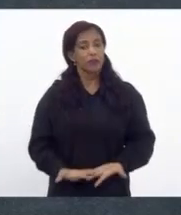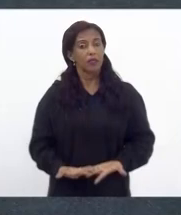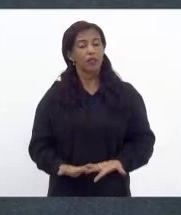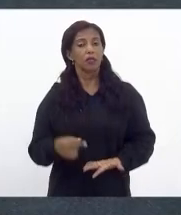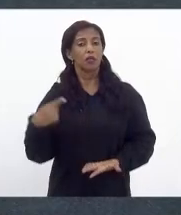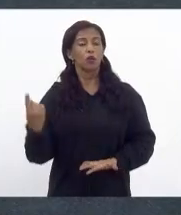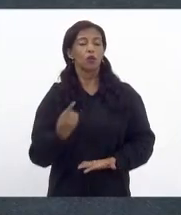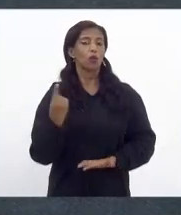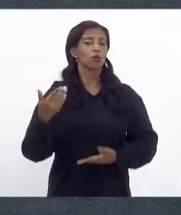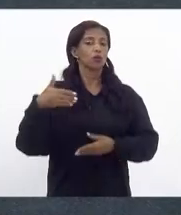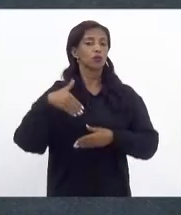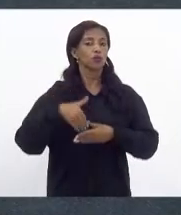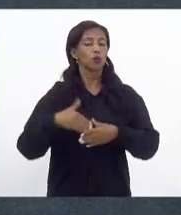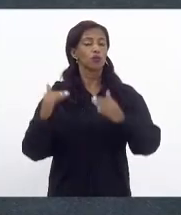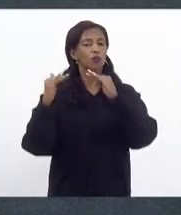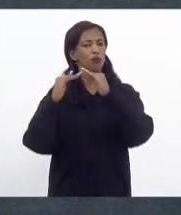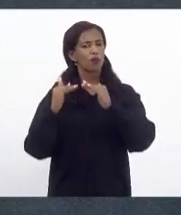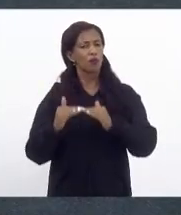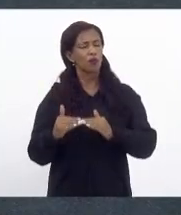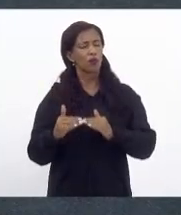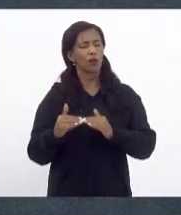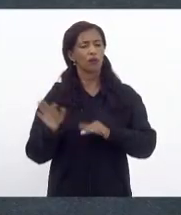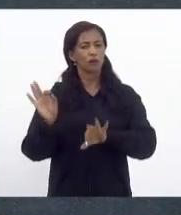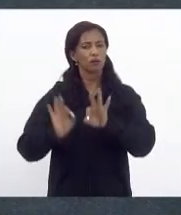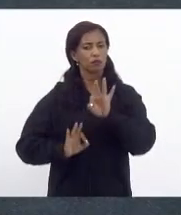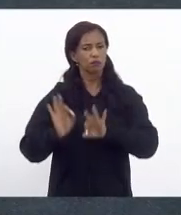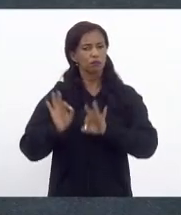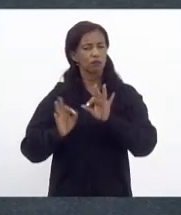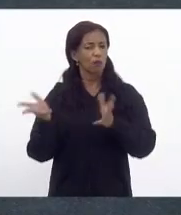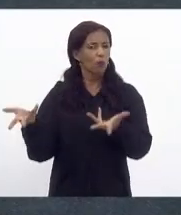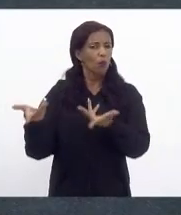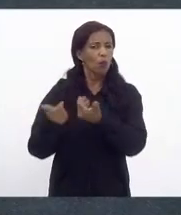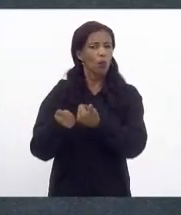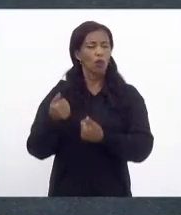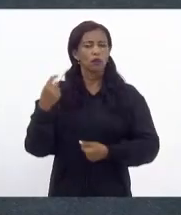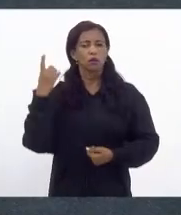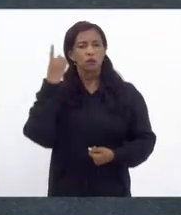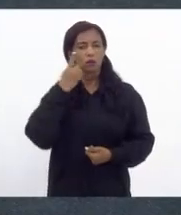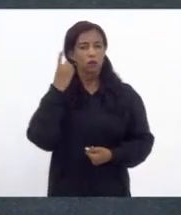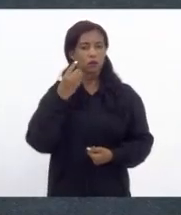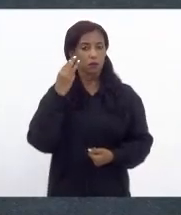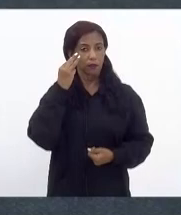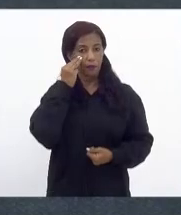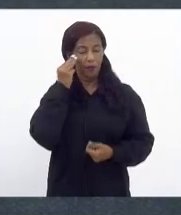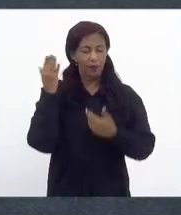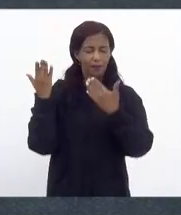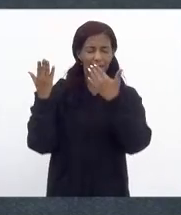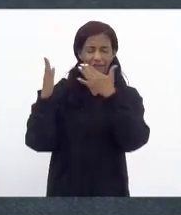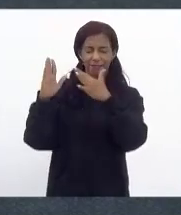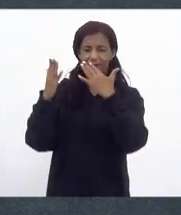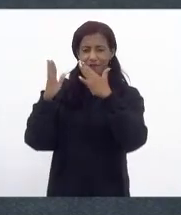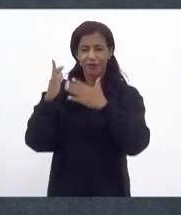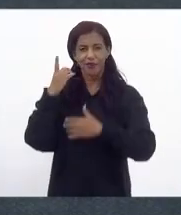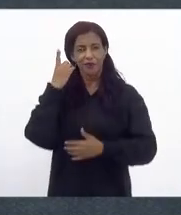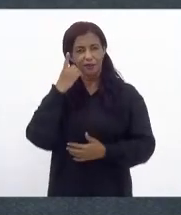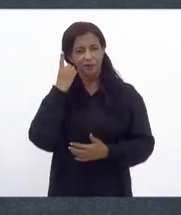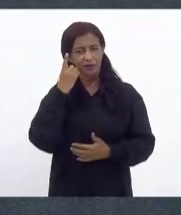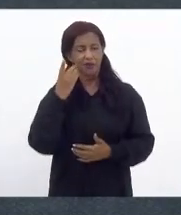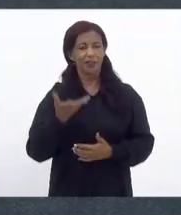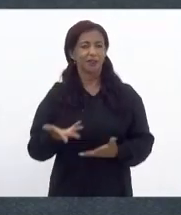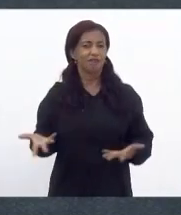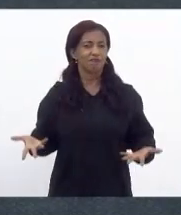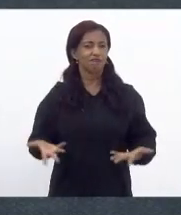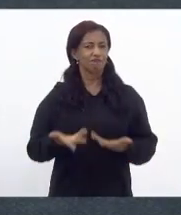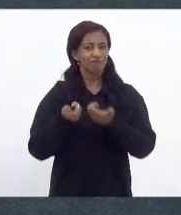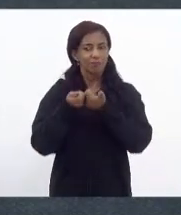voto favorável ao projeto excelente da deputada Mônica Francisco parabenizando a deputada por essa excelente